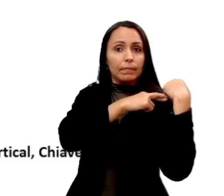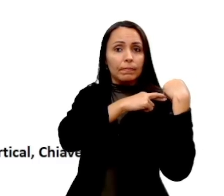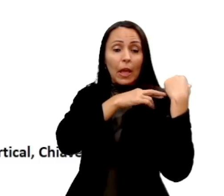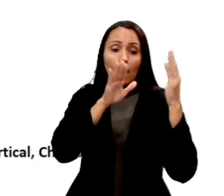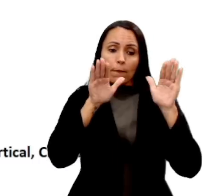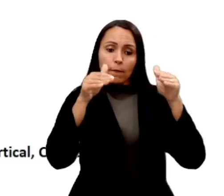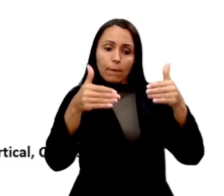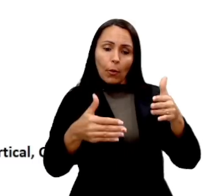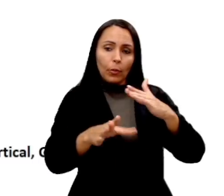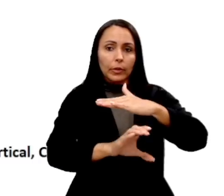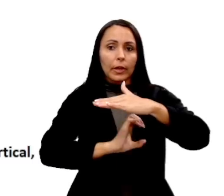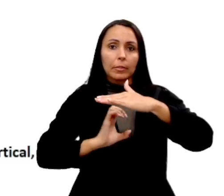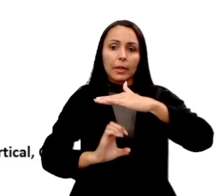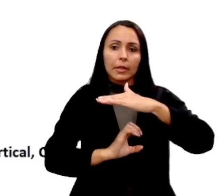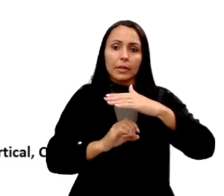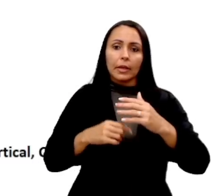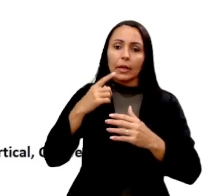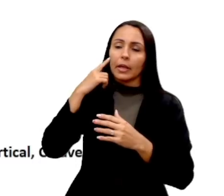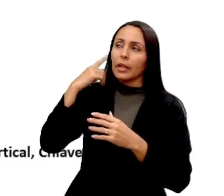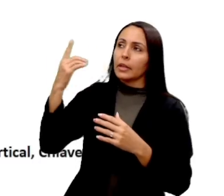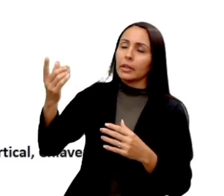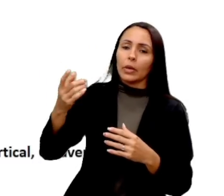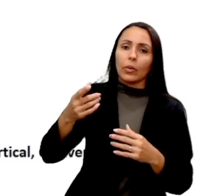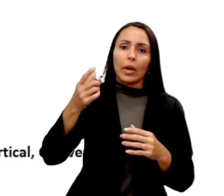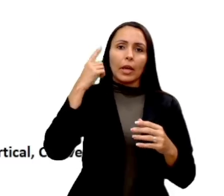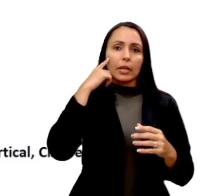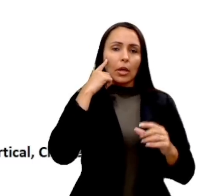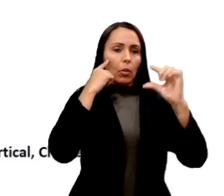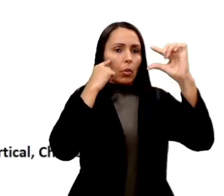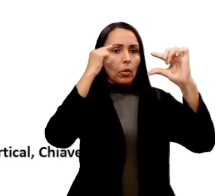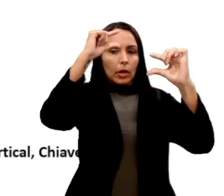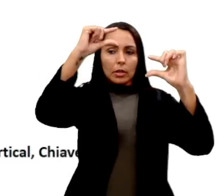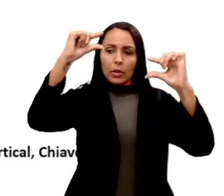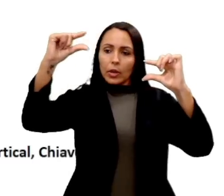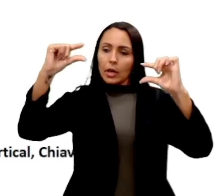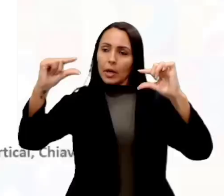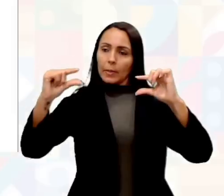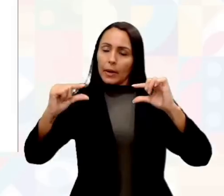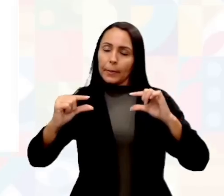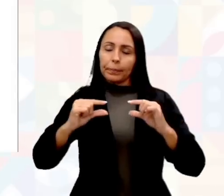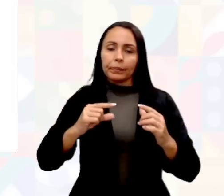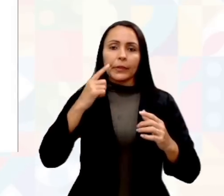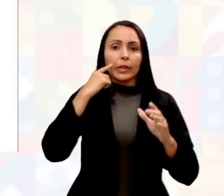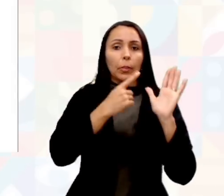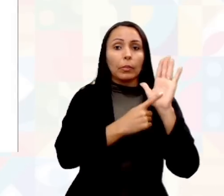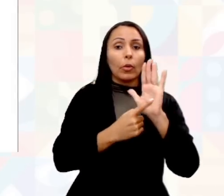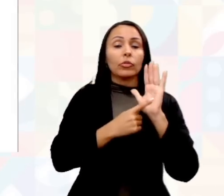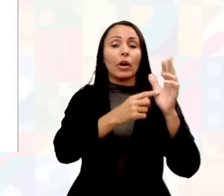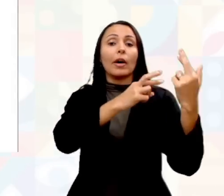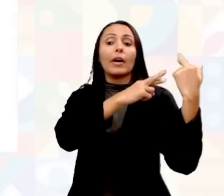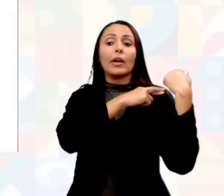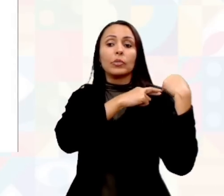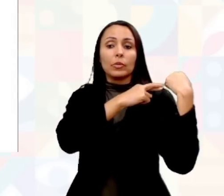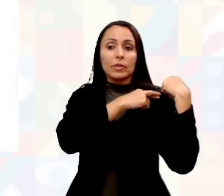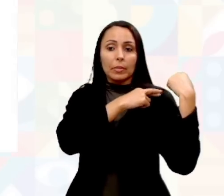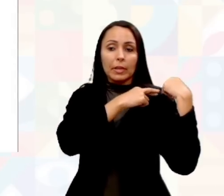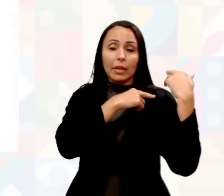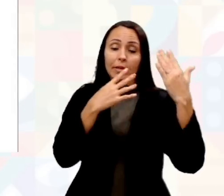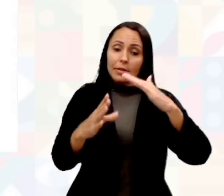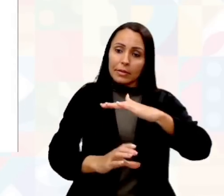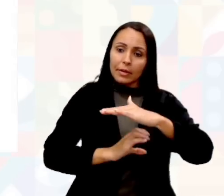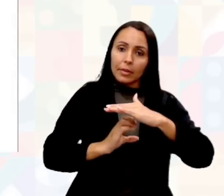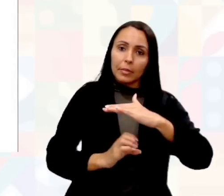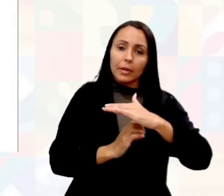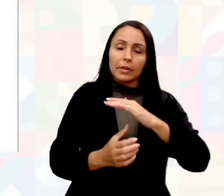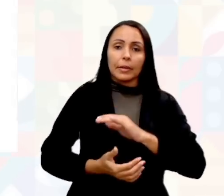exemplo que vocês estão vendo, é um organograma em que ele mostra a responsabilidade e a autoridade. É um sistema